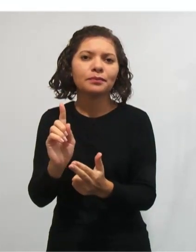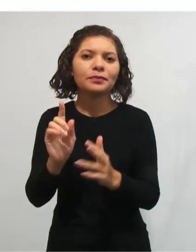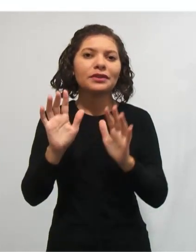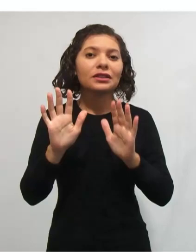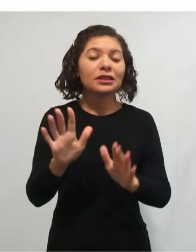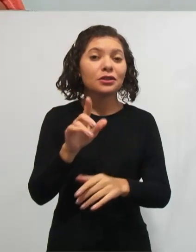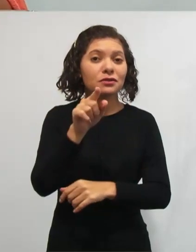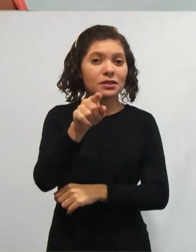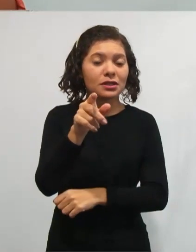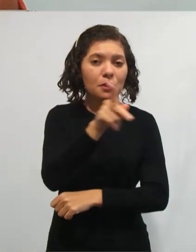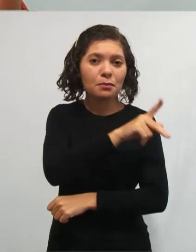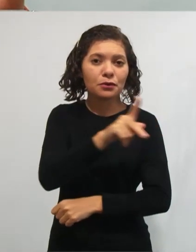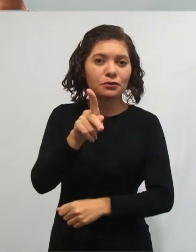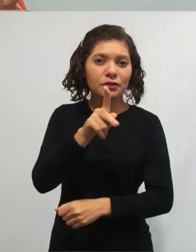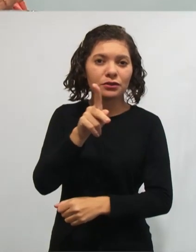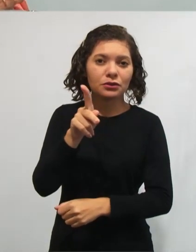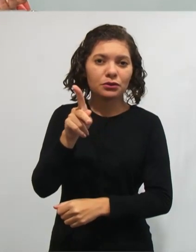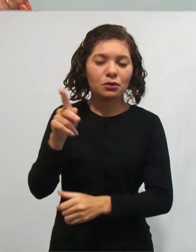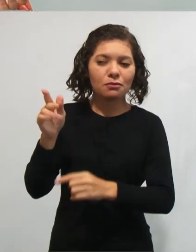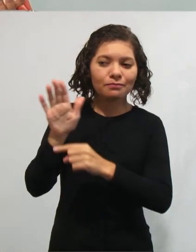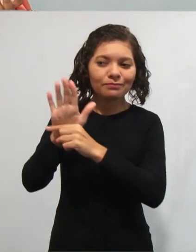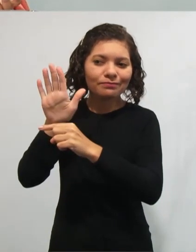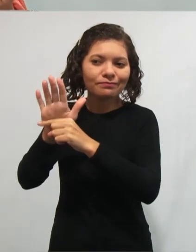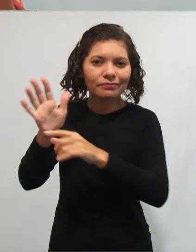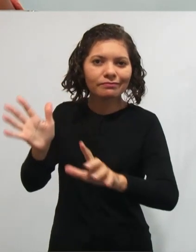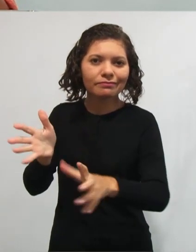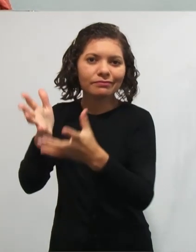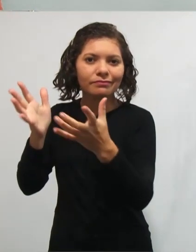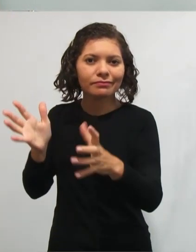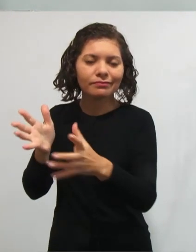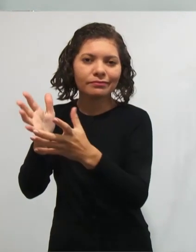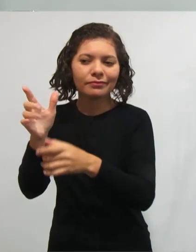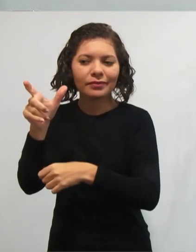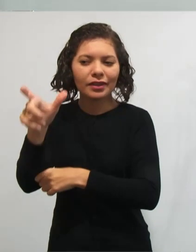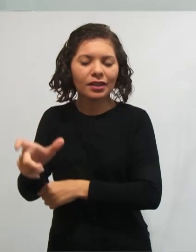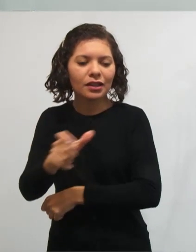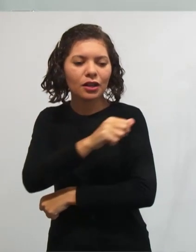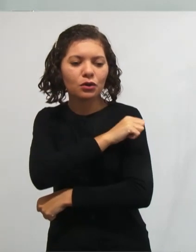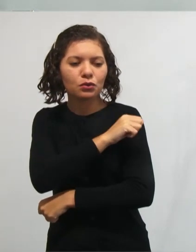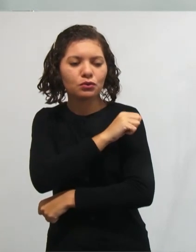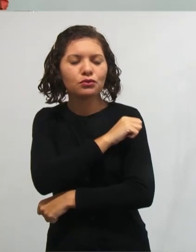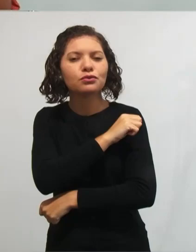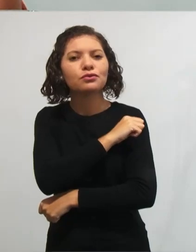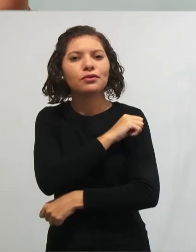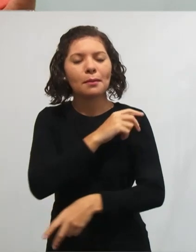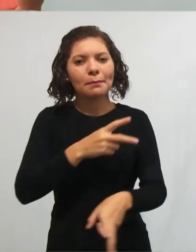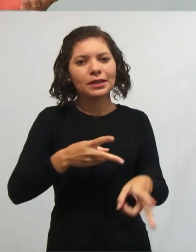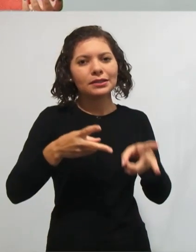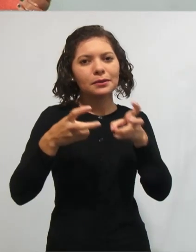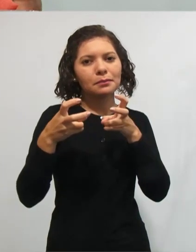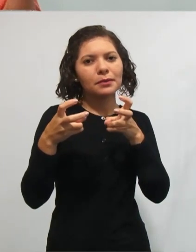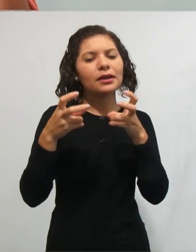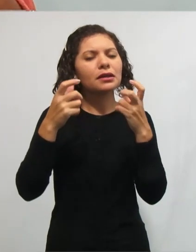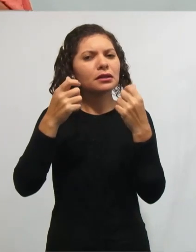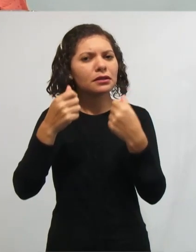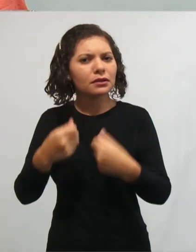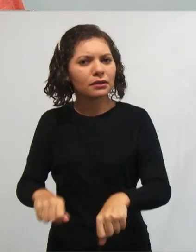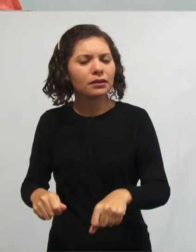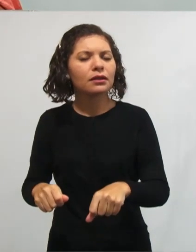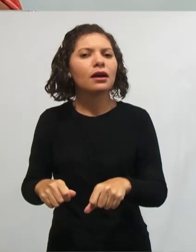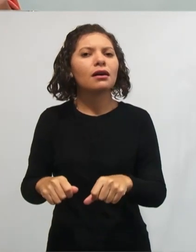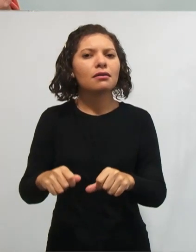na vida dessa criança, para que ela possa, então, reconhecer o seu lugar de escrita, reconhecer suas potencialidades, suas